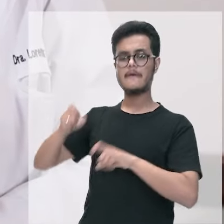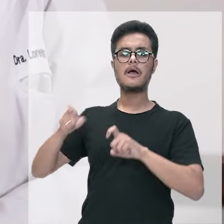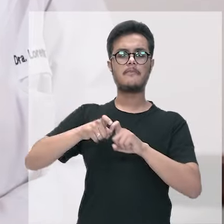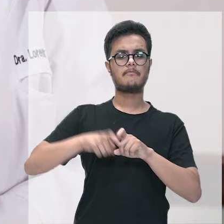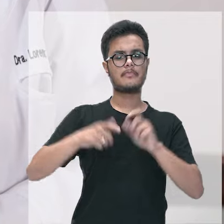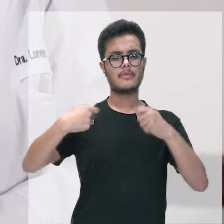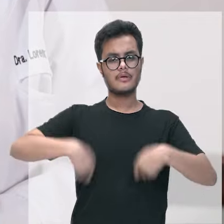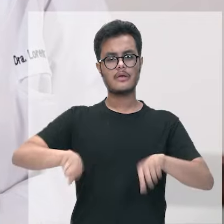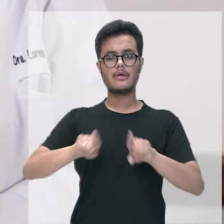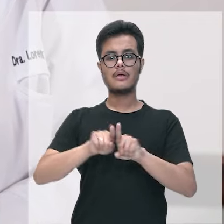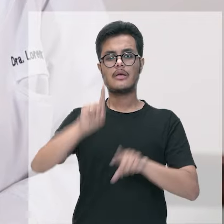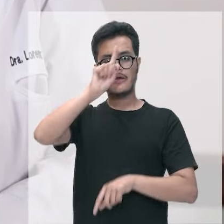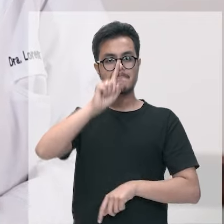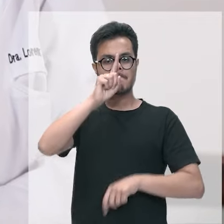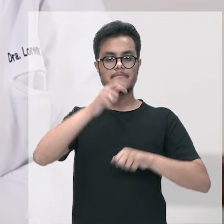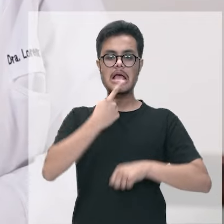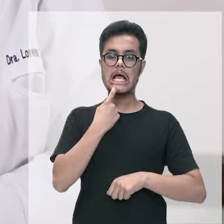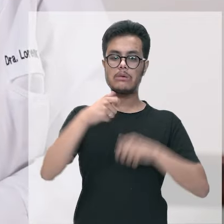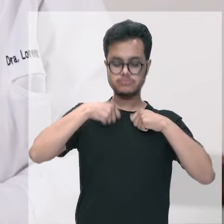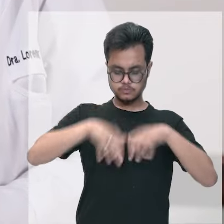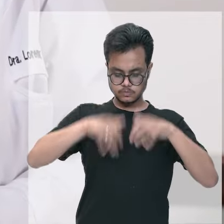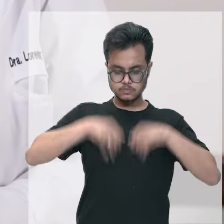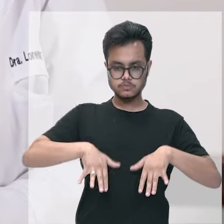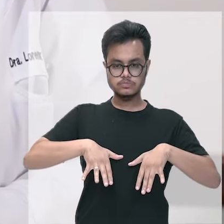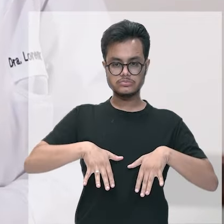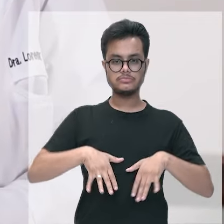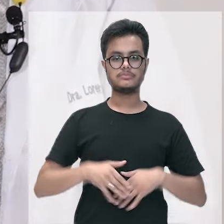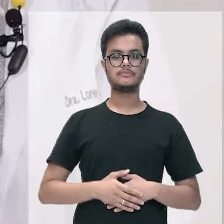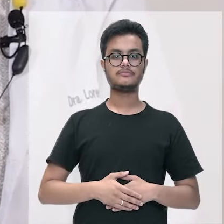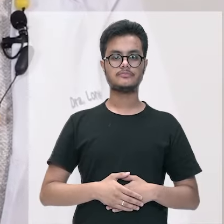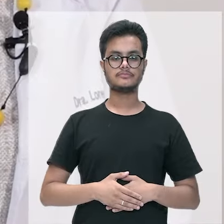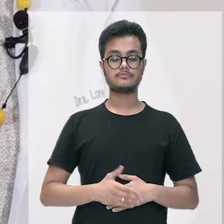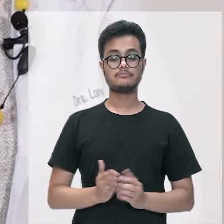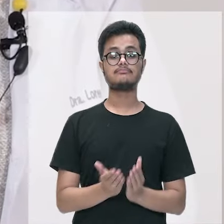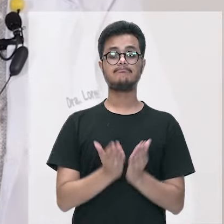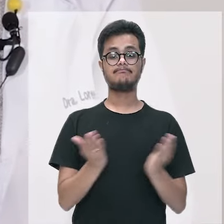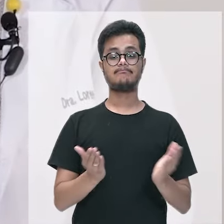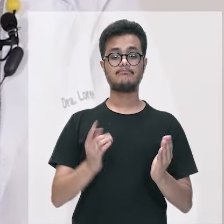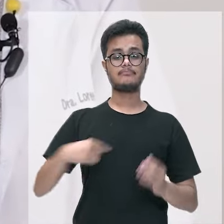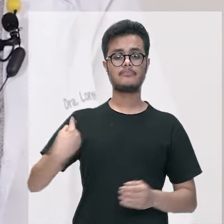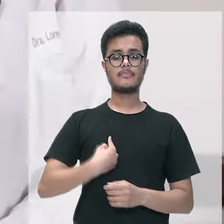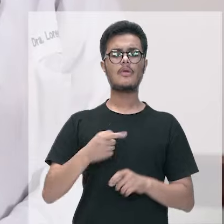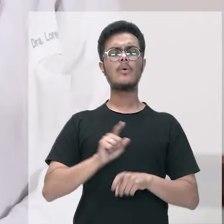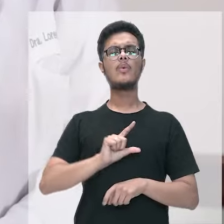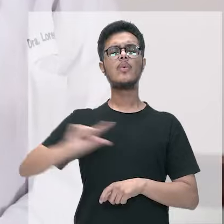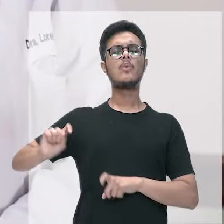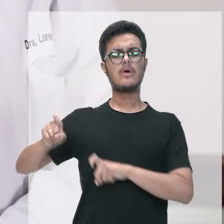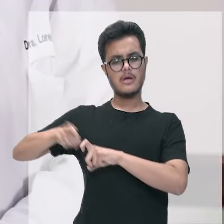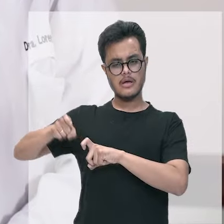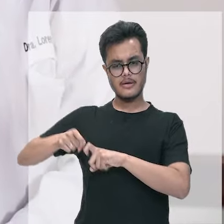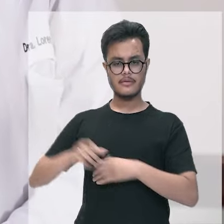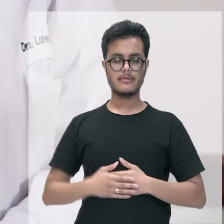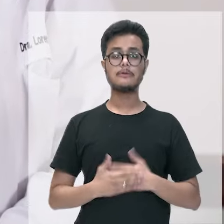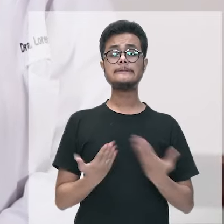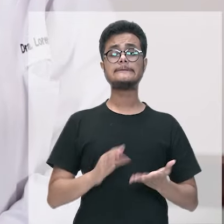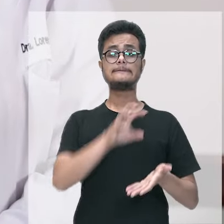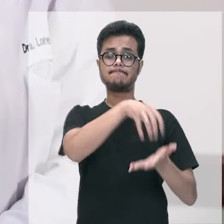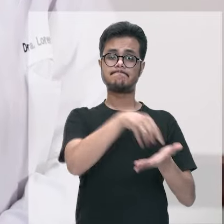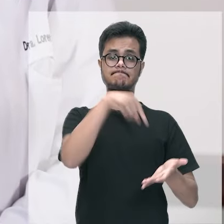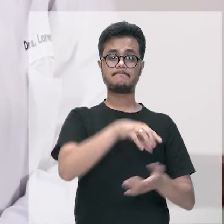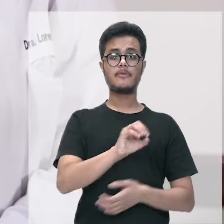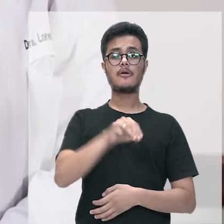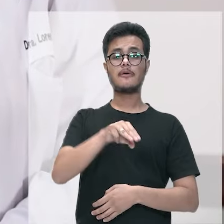possibilidade de hemorragias principalmente em casos de dengue quando devemos ir ao médico a orientação do Ministério da